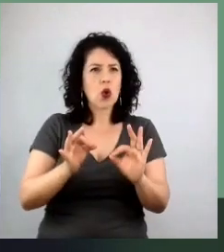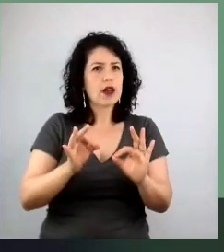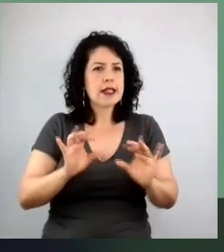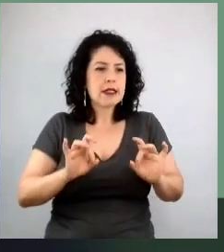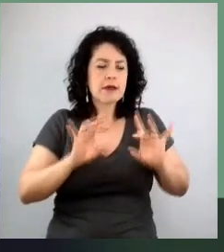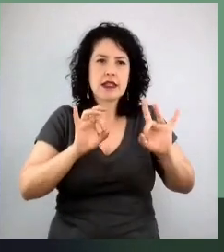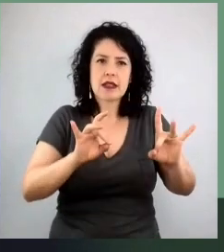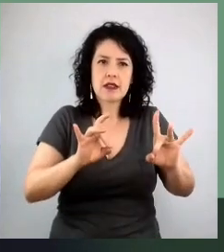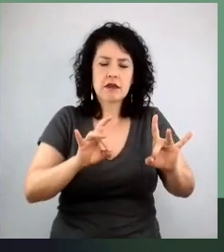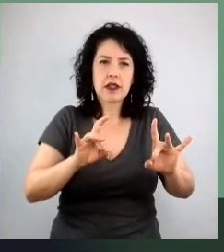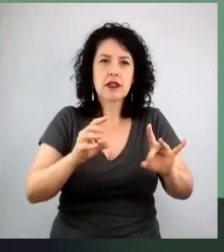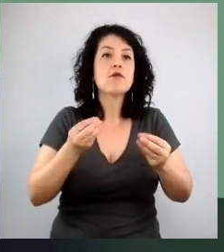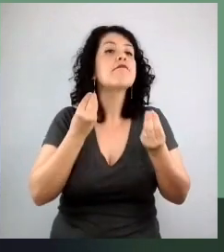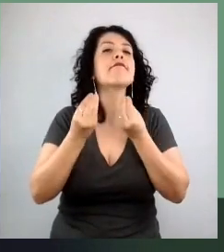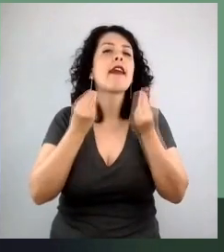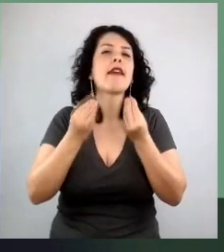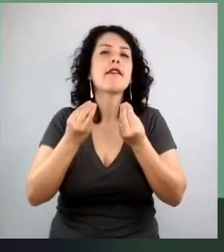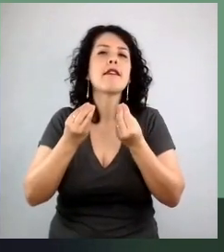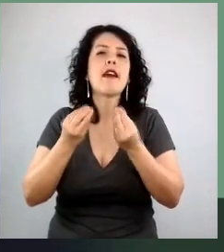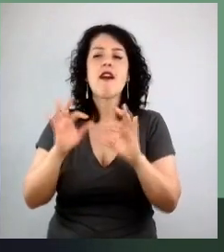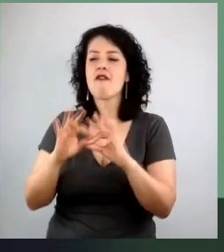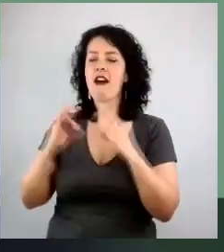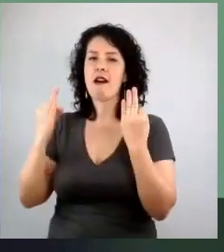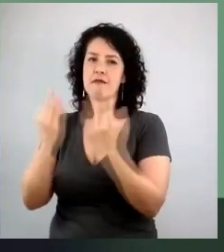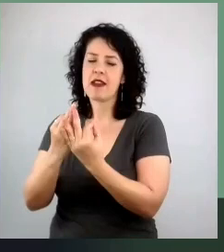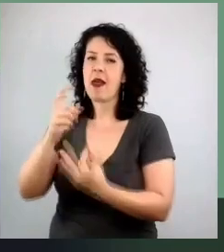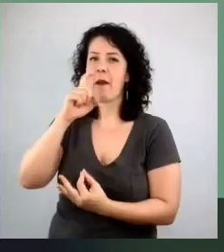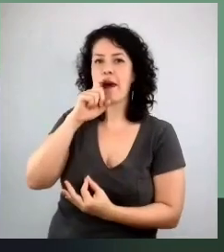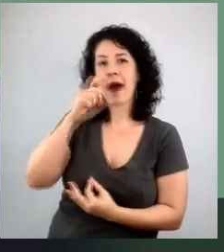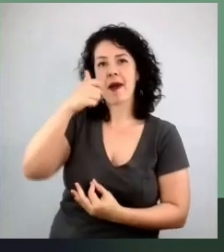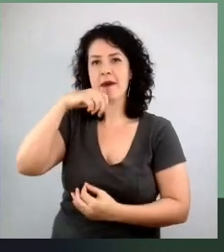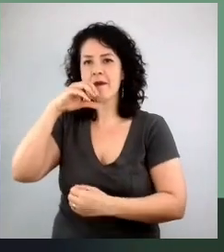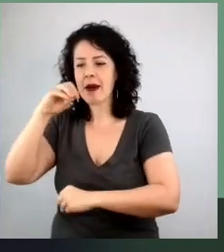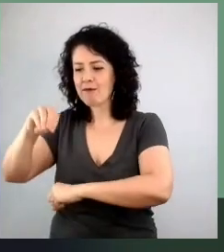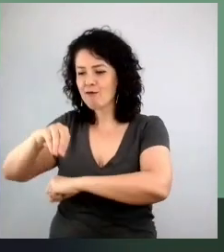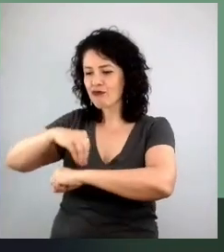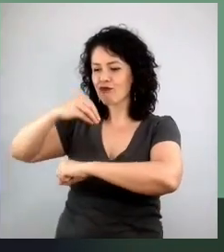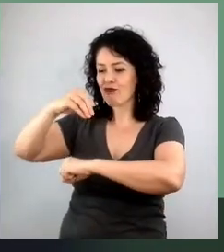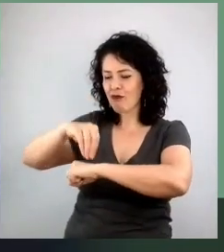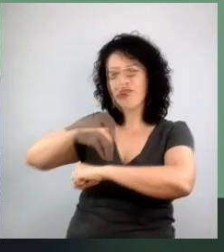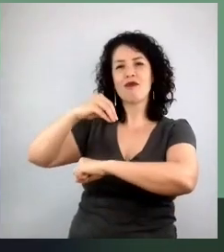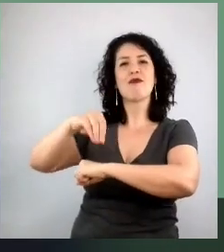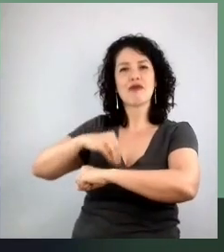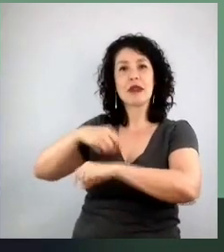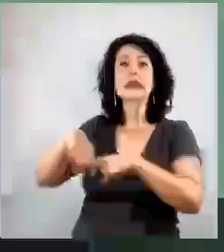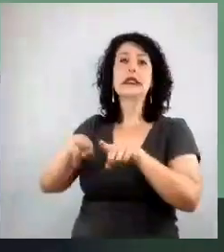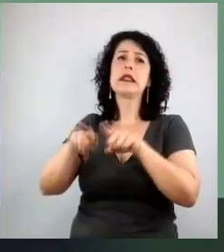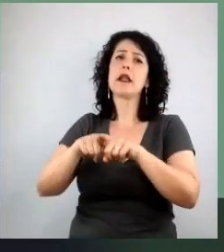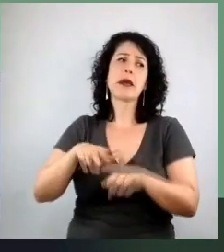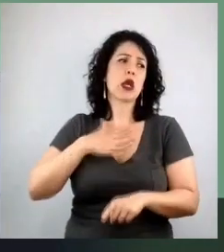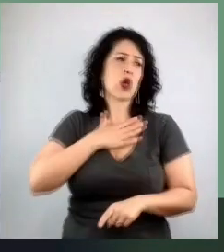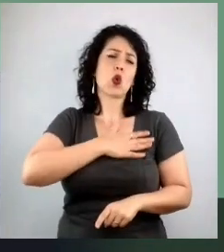todas elas, a curiosidade, o gosto pela leitura, pelo conhecimento,